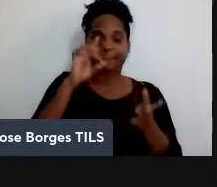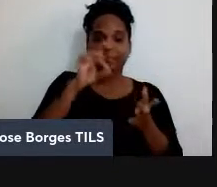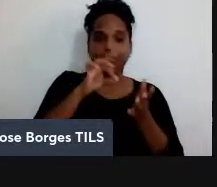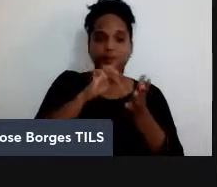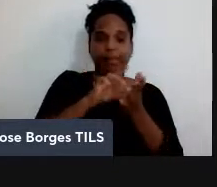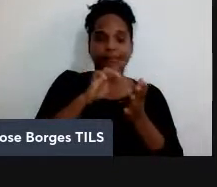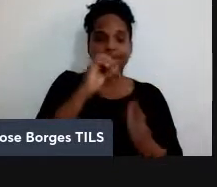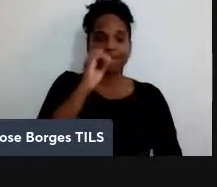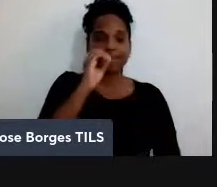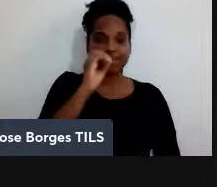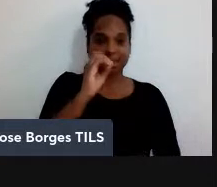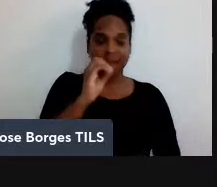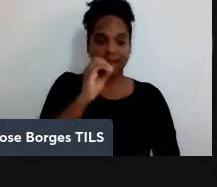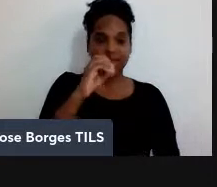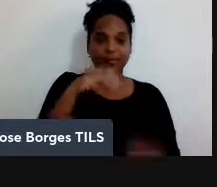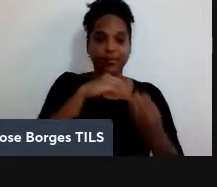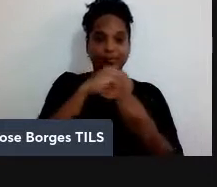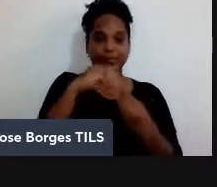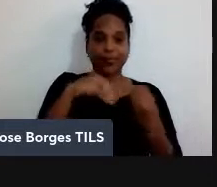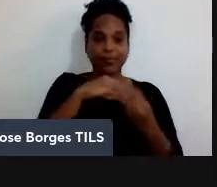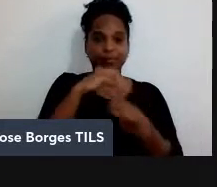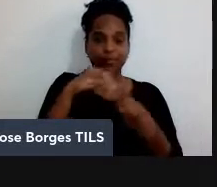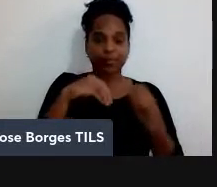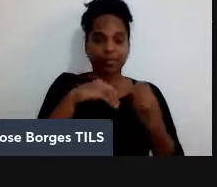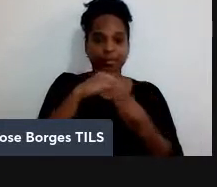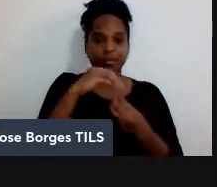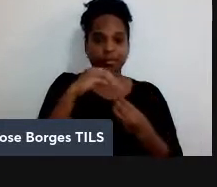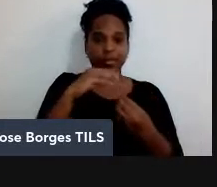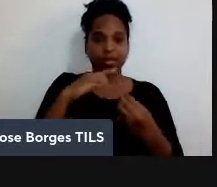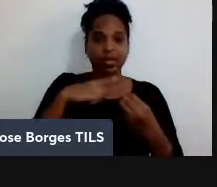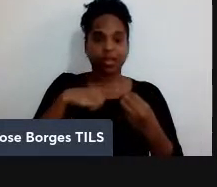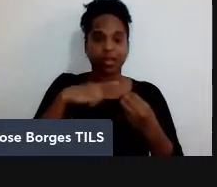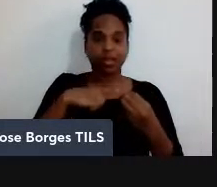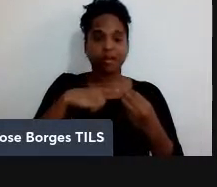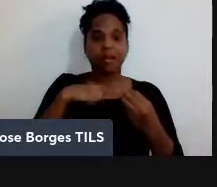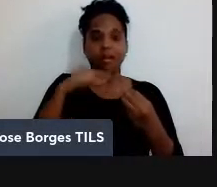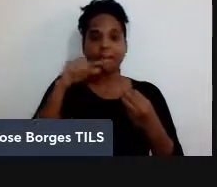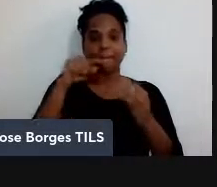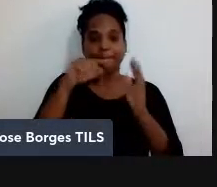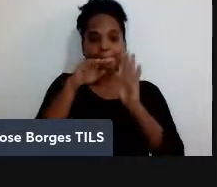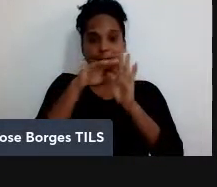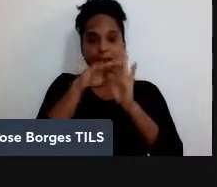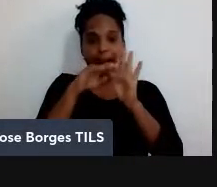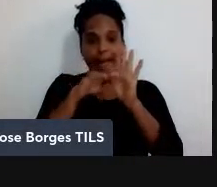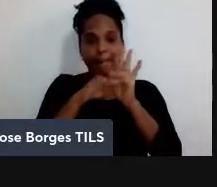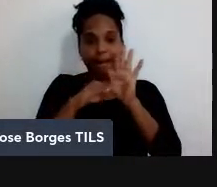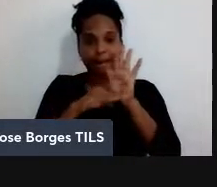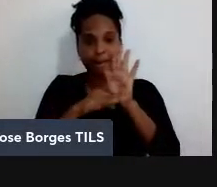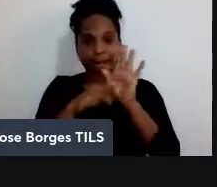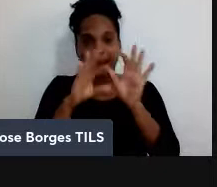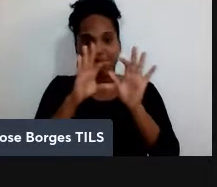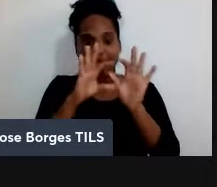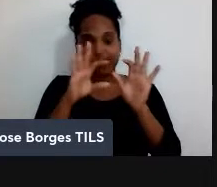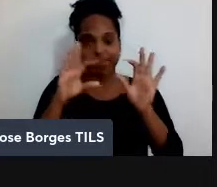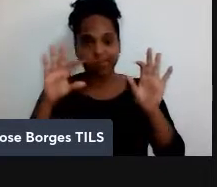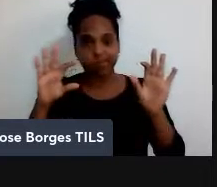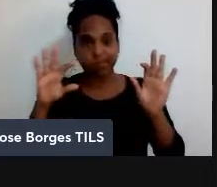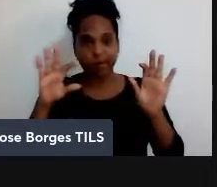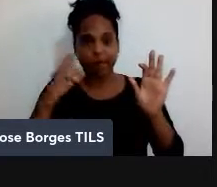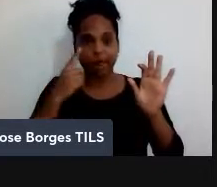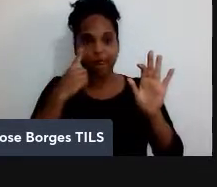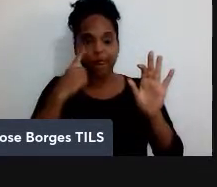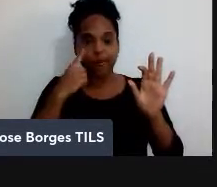ou seja, não é um estado emaranhado. A primeira parte aqui do meu protocolo, então, essa porta lógica que a chama de